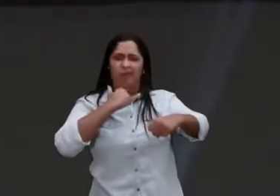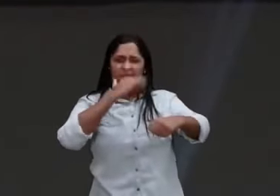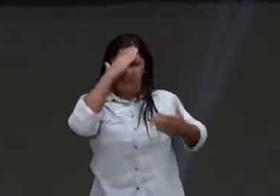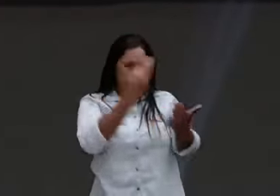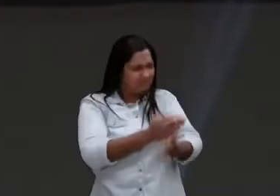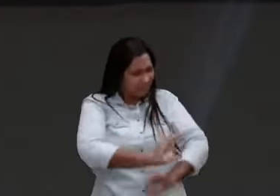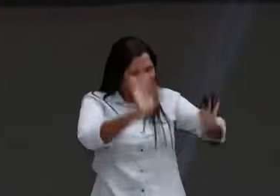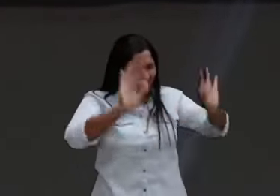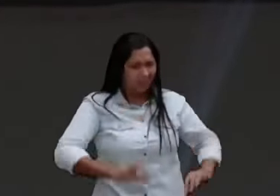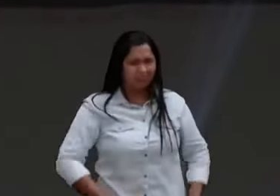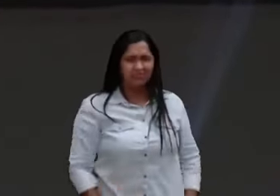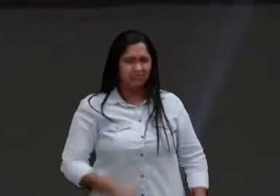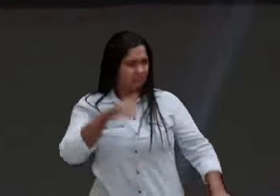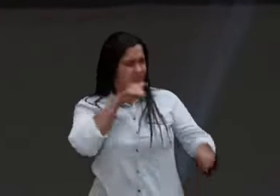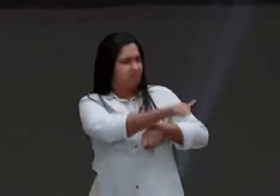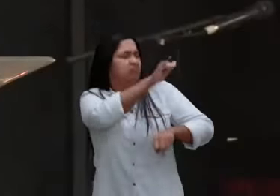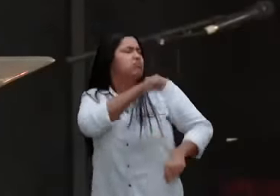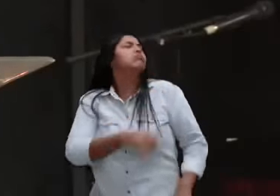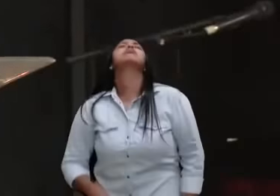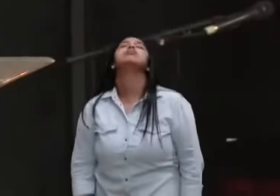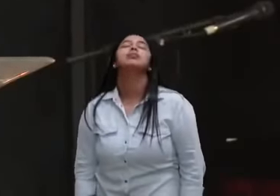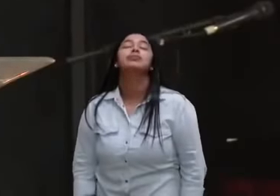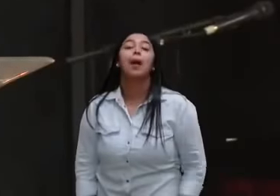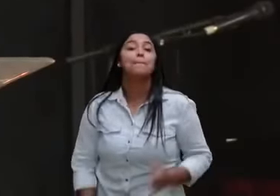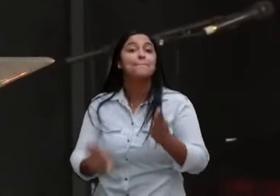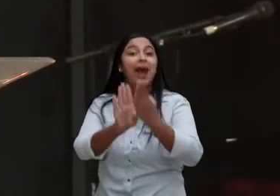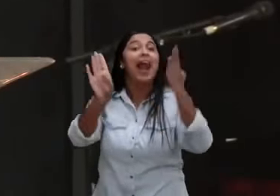Mas Deus fez na minha vida.